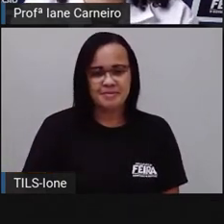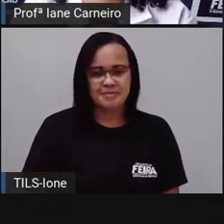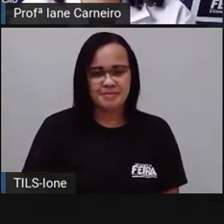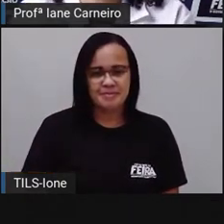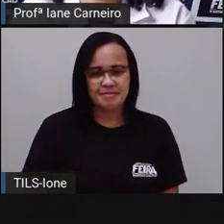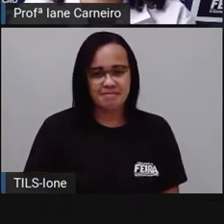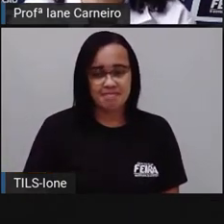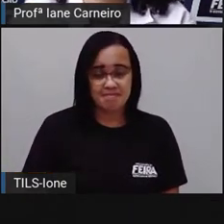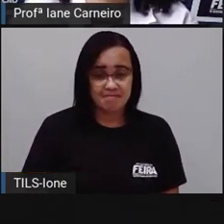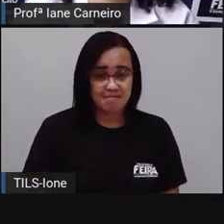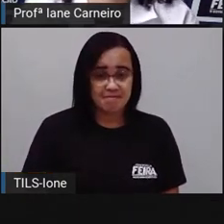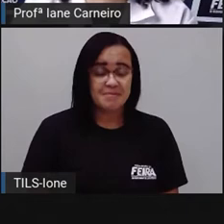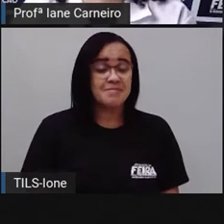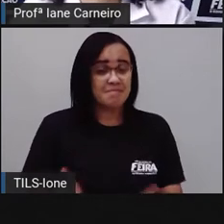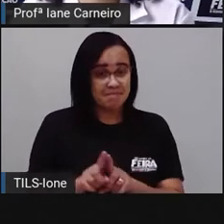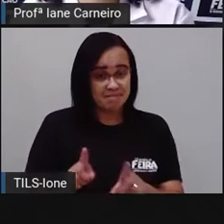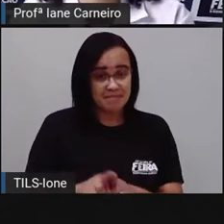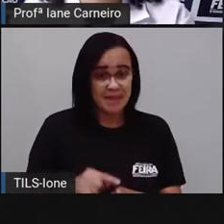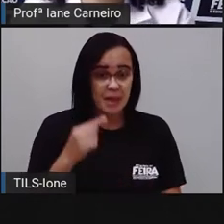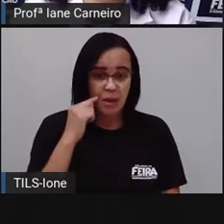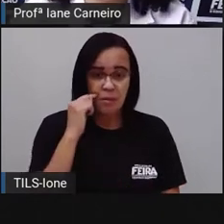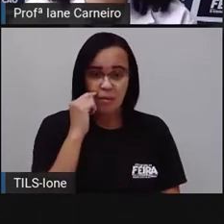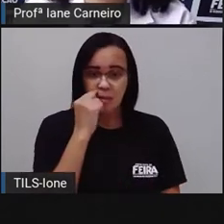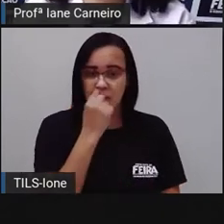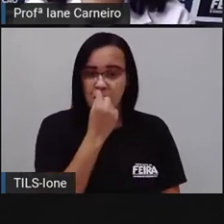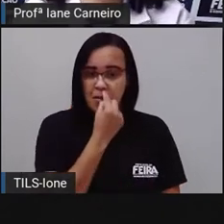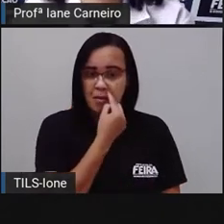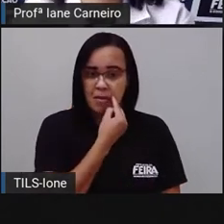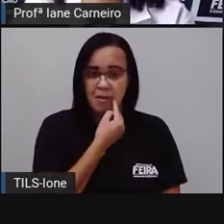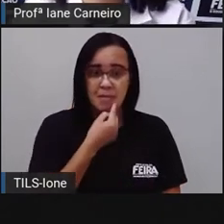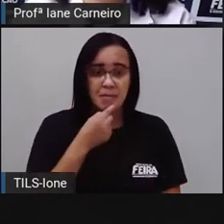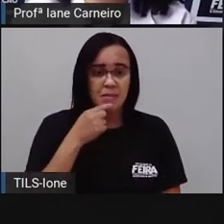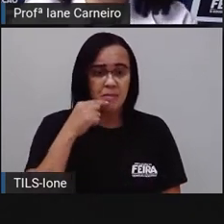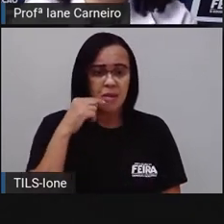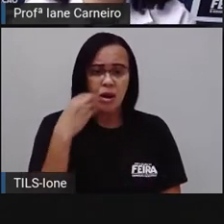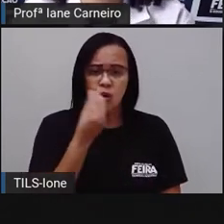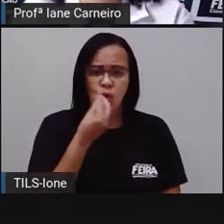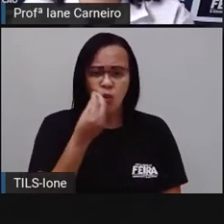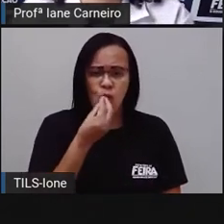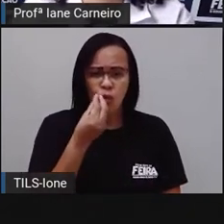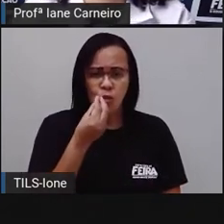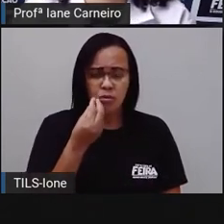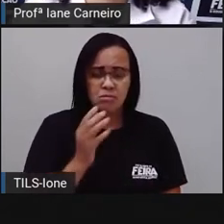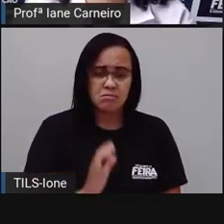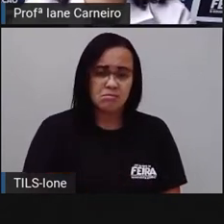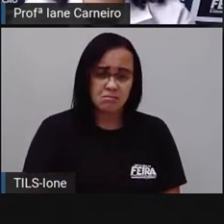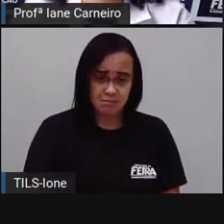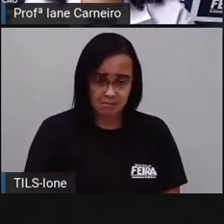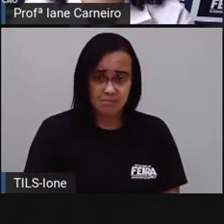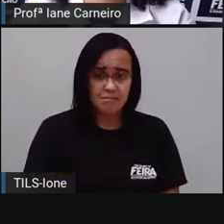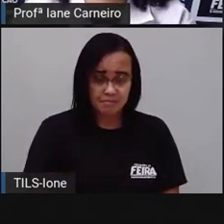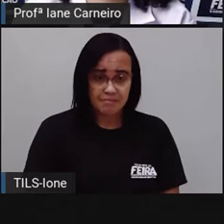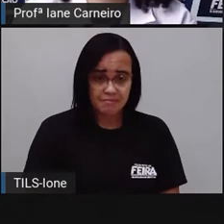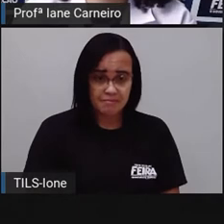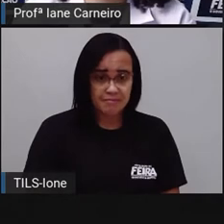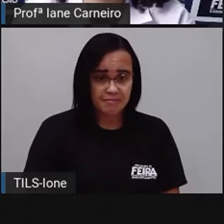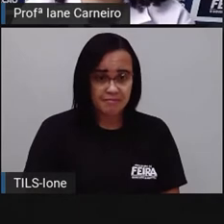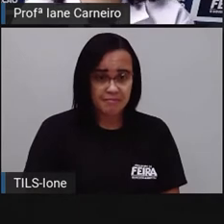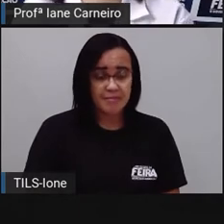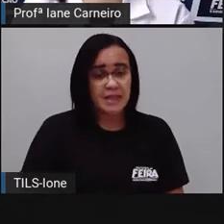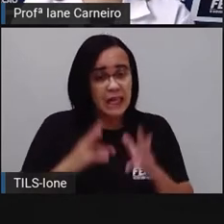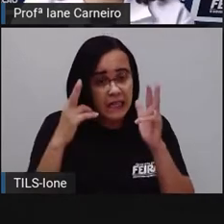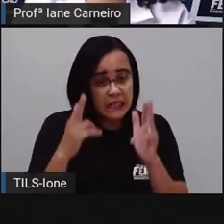Olha a sua boca agora. Observe os seus lábios, seus dentes, né? Você é igual a Pró, usa